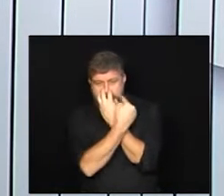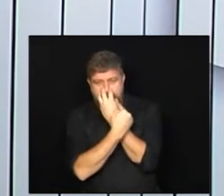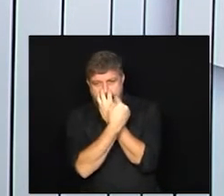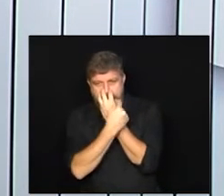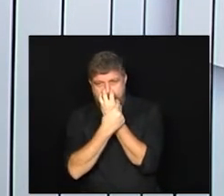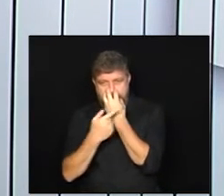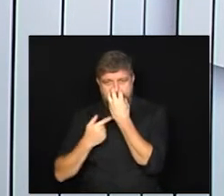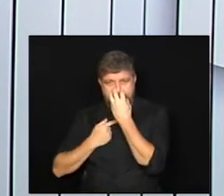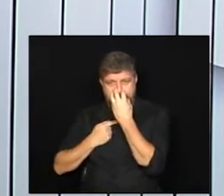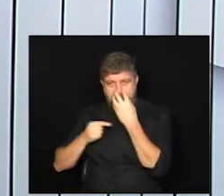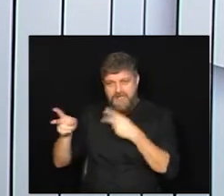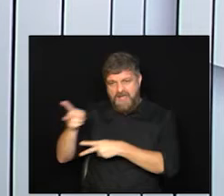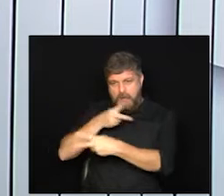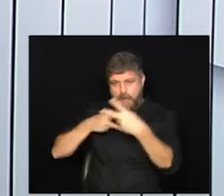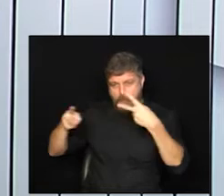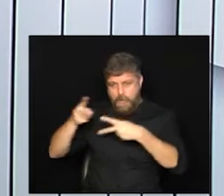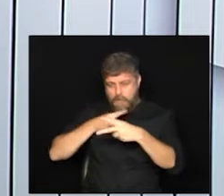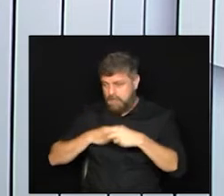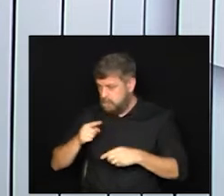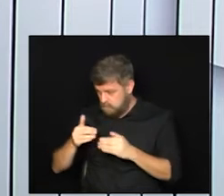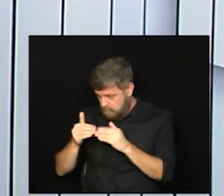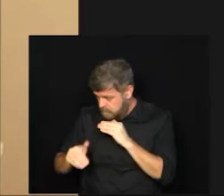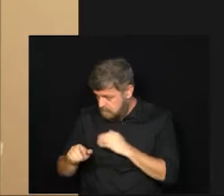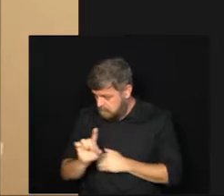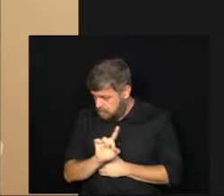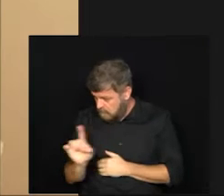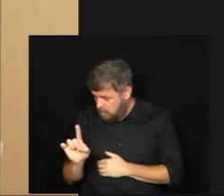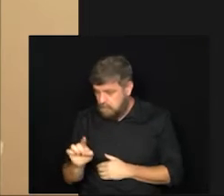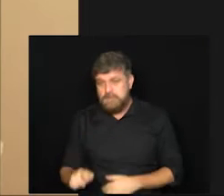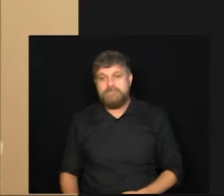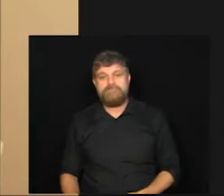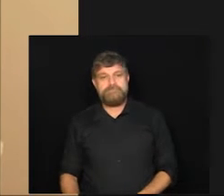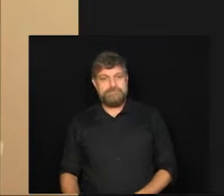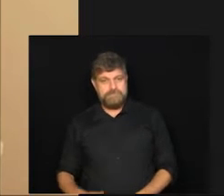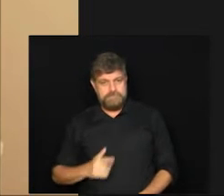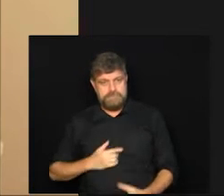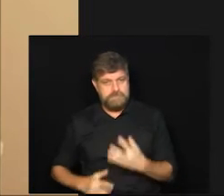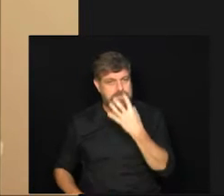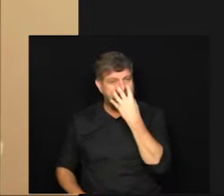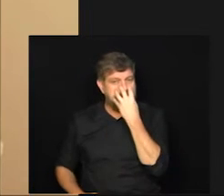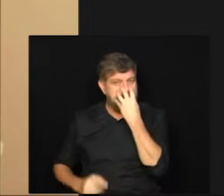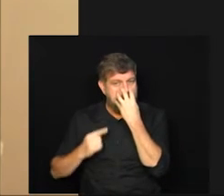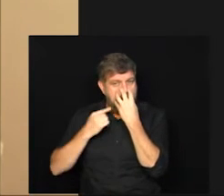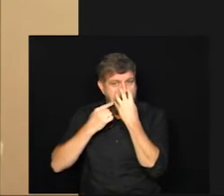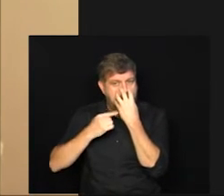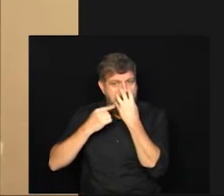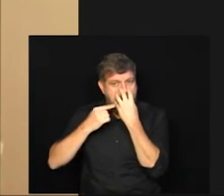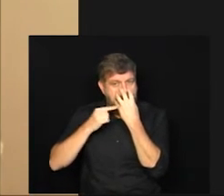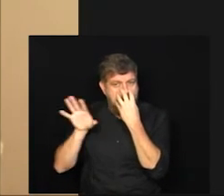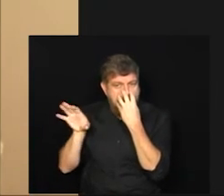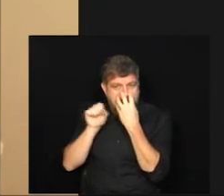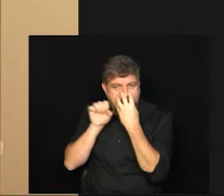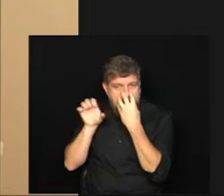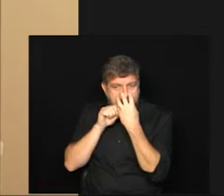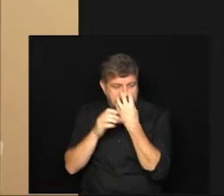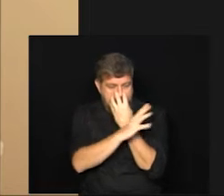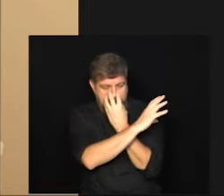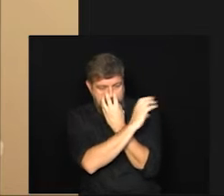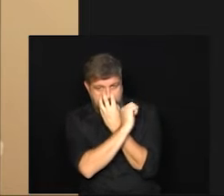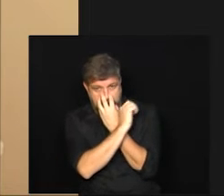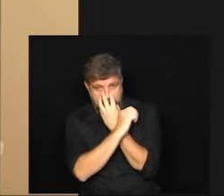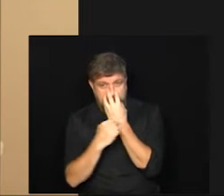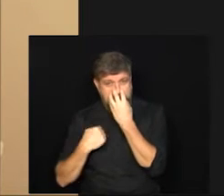é isso? isso mesmo a utilização de máscara com válvula o paciente